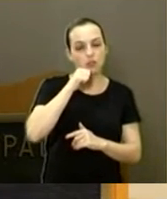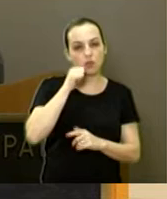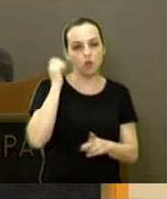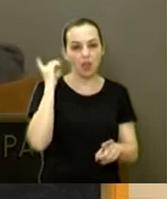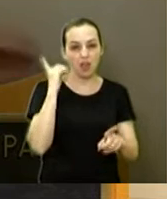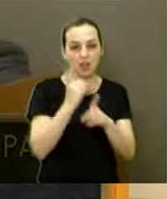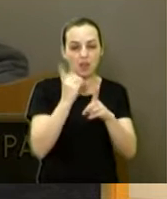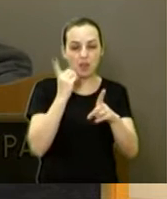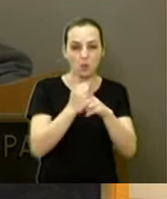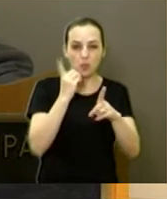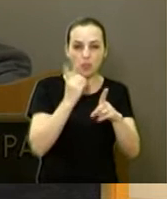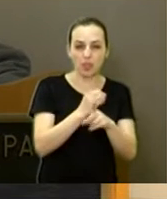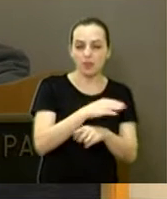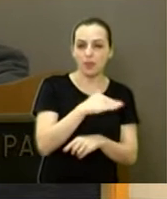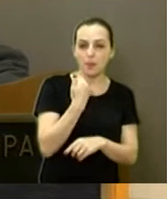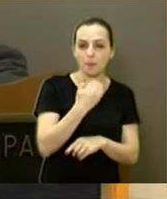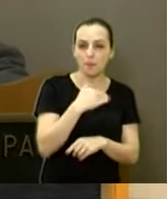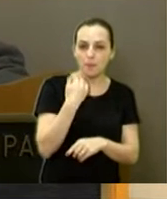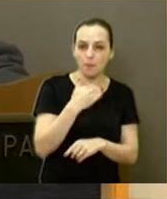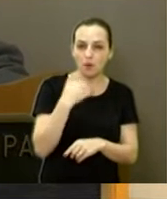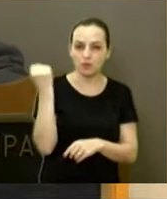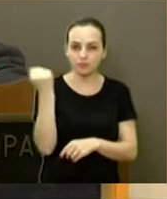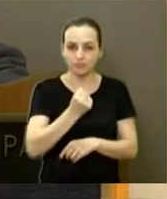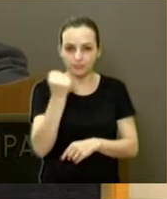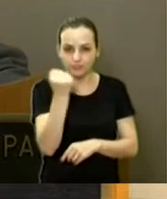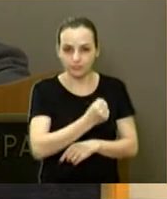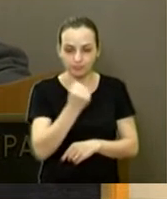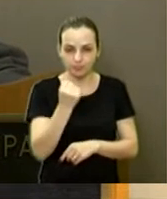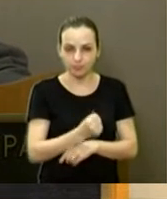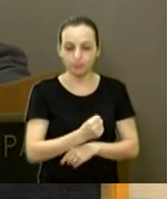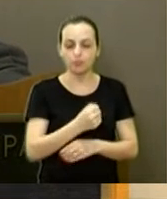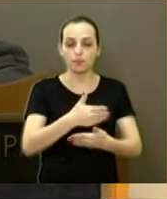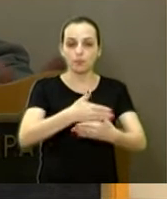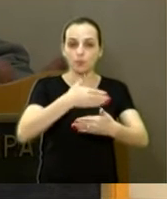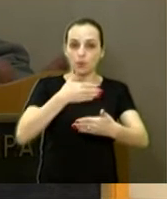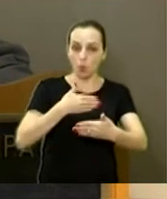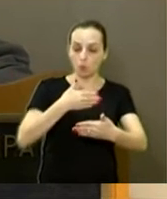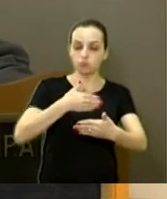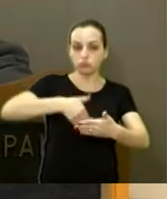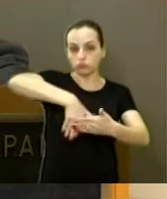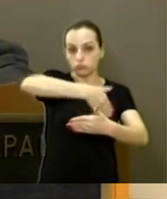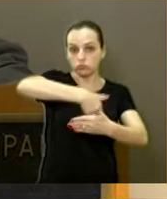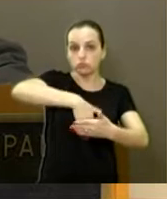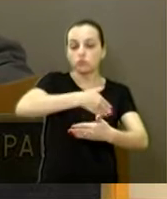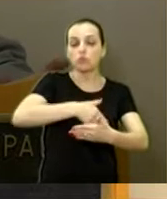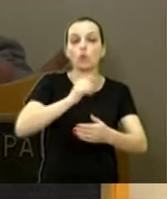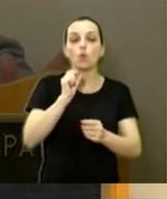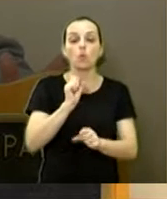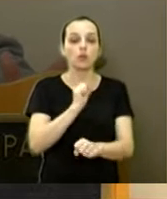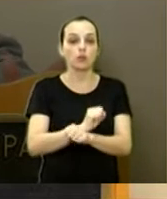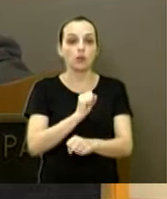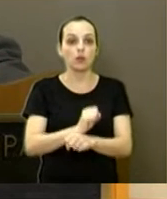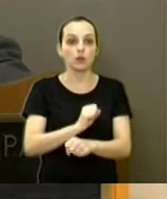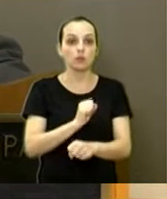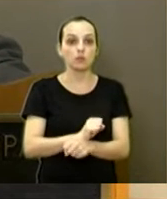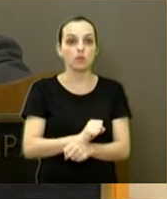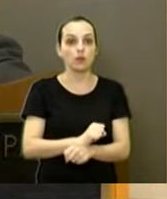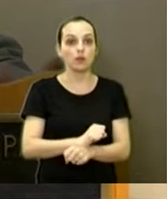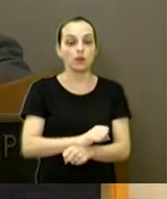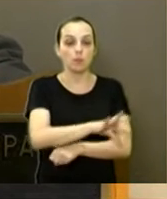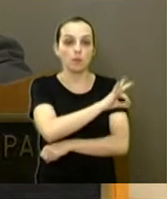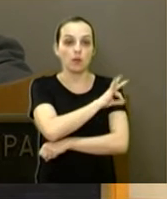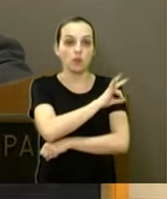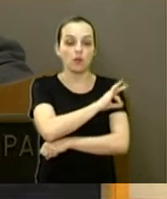foi esfaqueada, e nós esperamos que o Edinho,